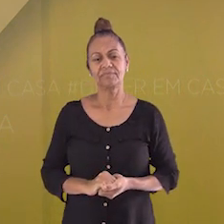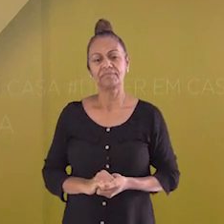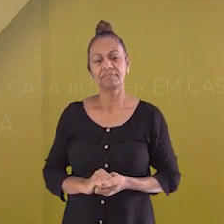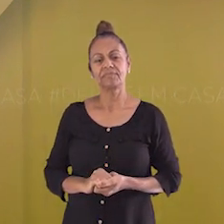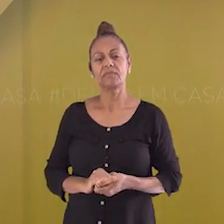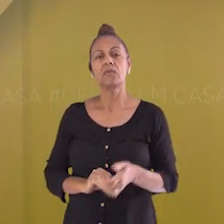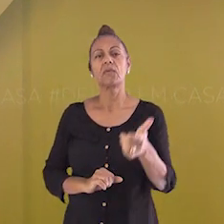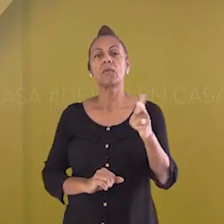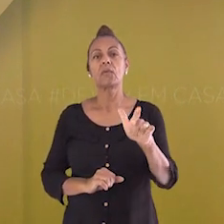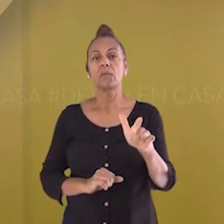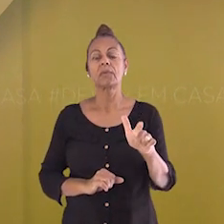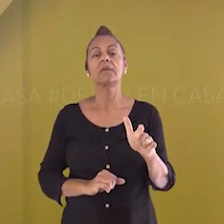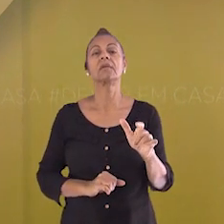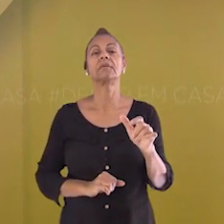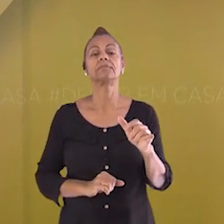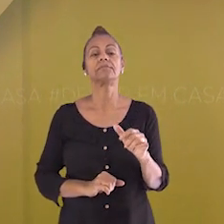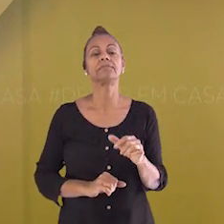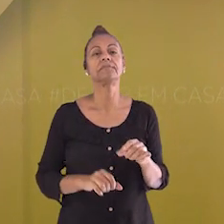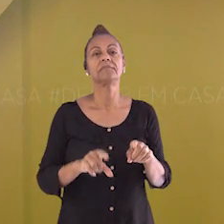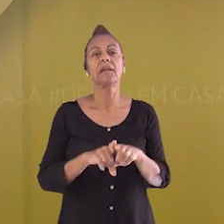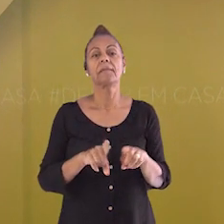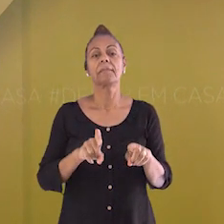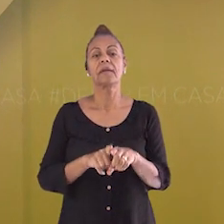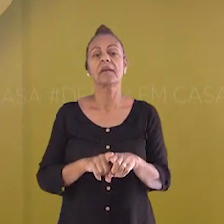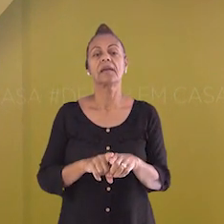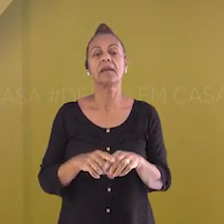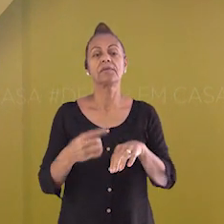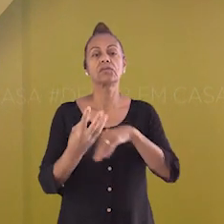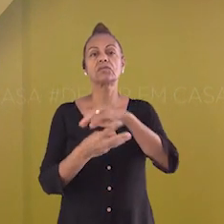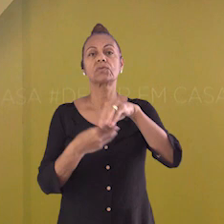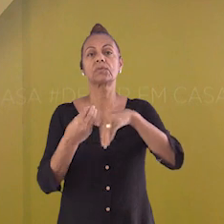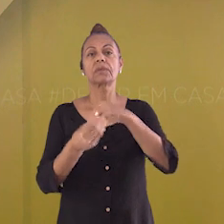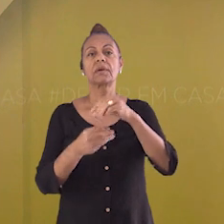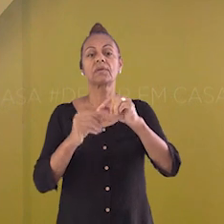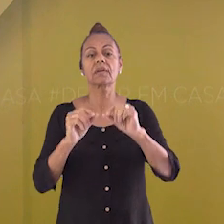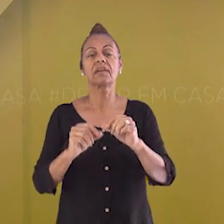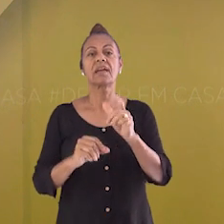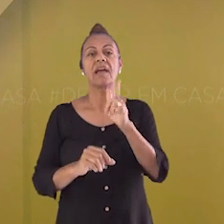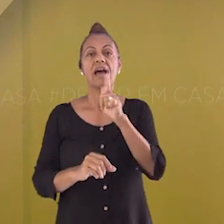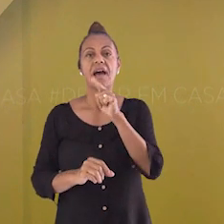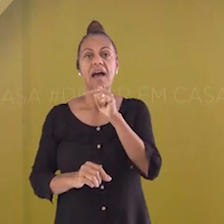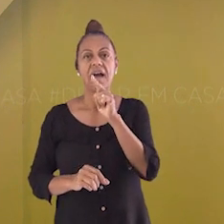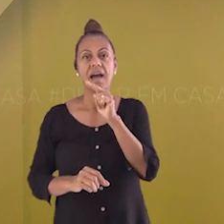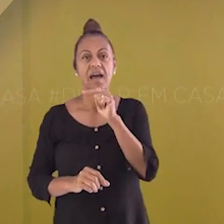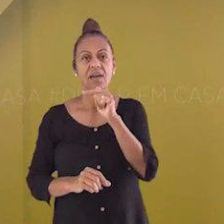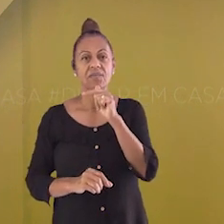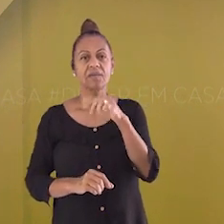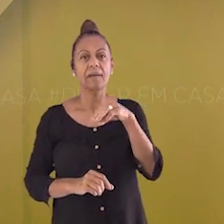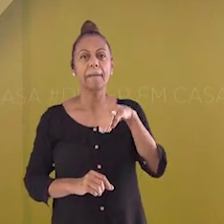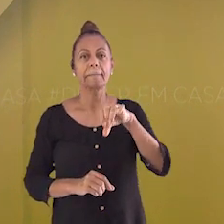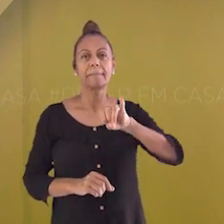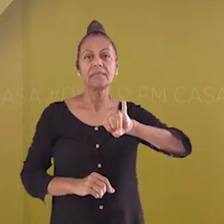Outra solução muito comum de ser encontrada é a água mineral.